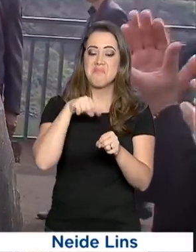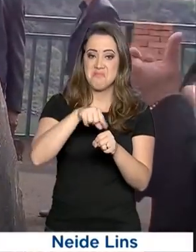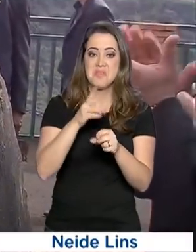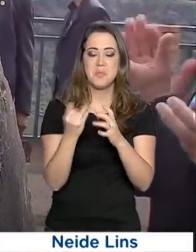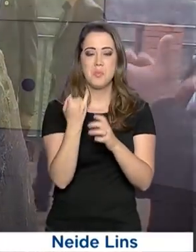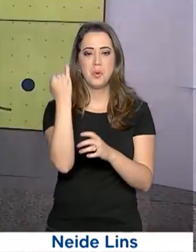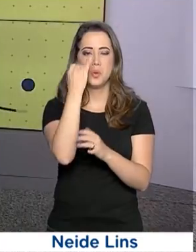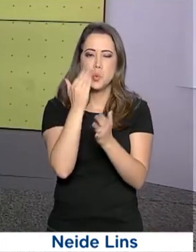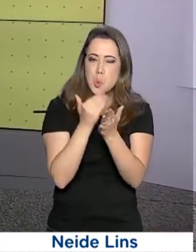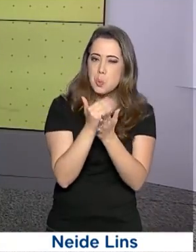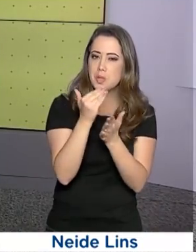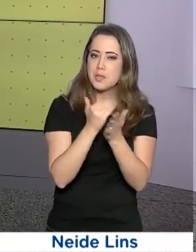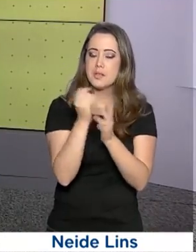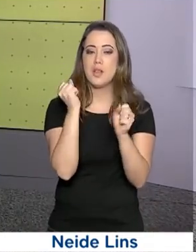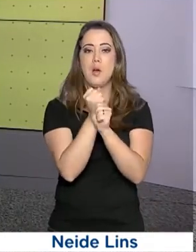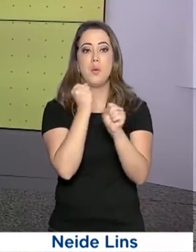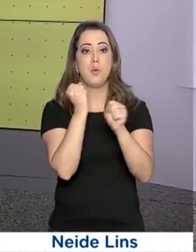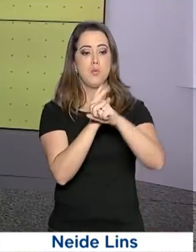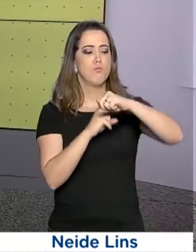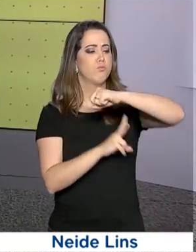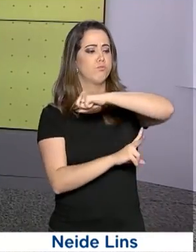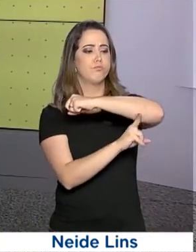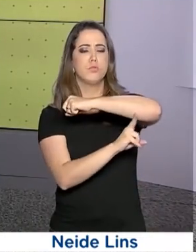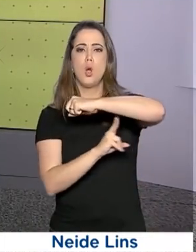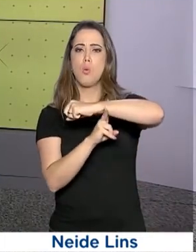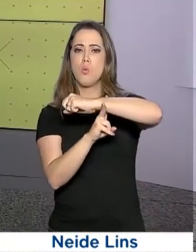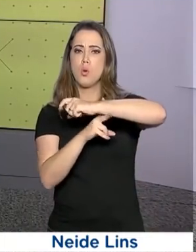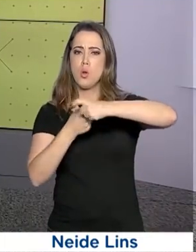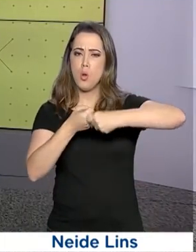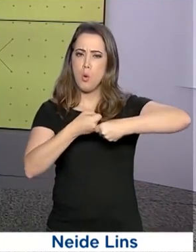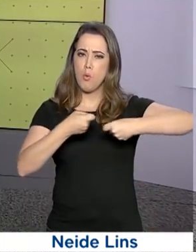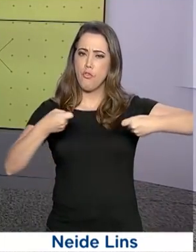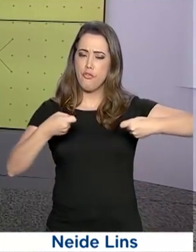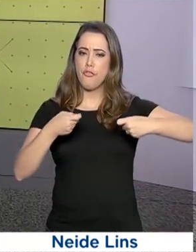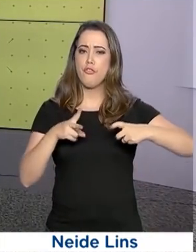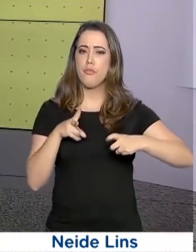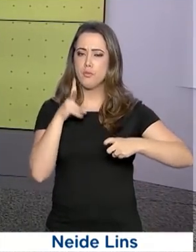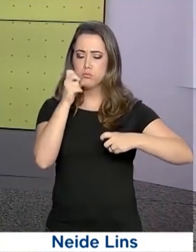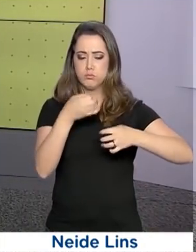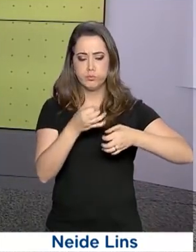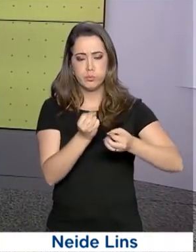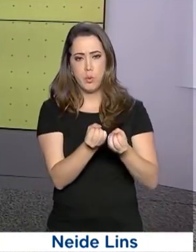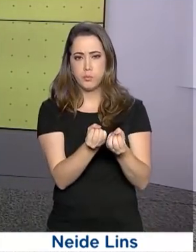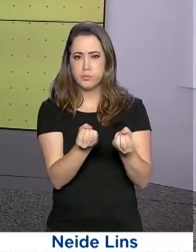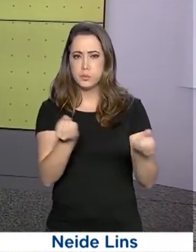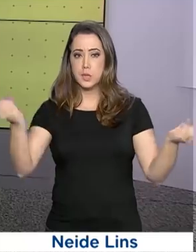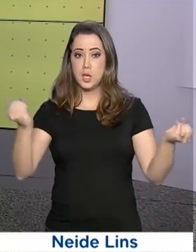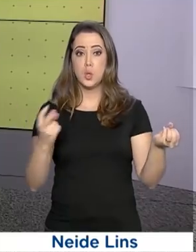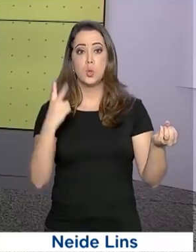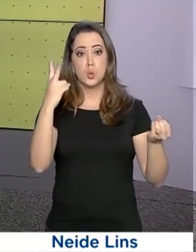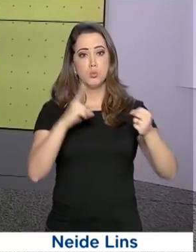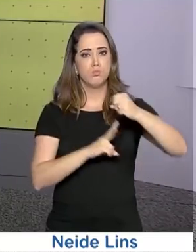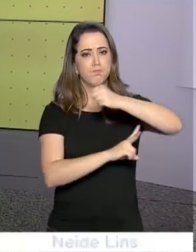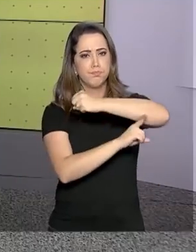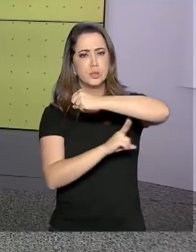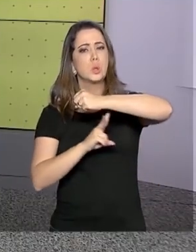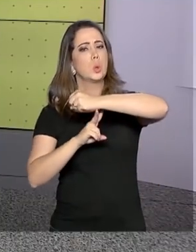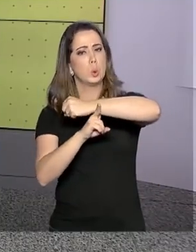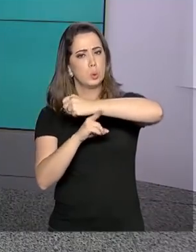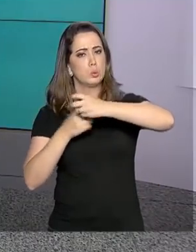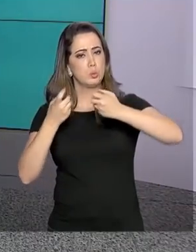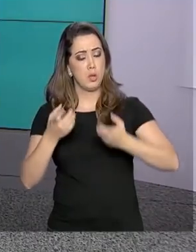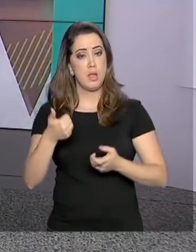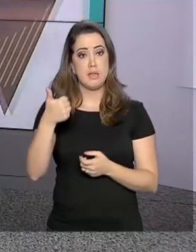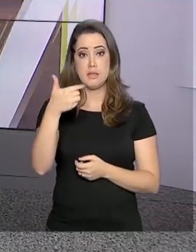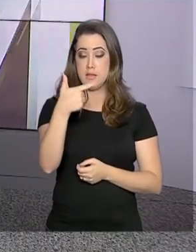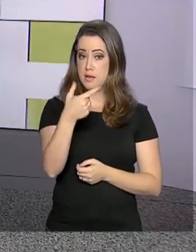760 metros de ponte estalhada com duas torres de sustentação de 120 metros cada. A estrutura